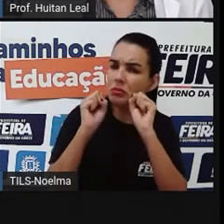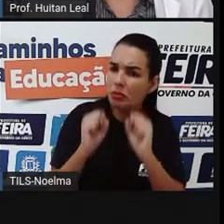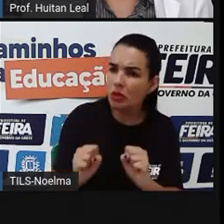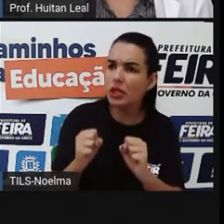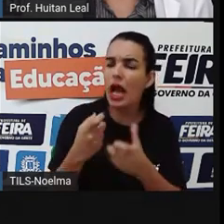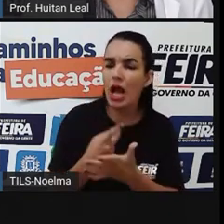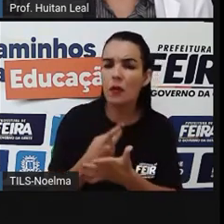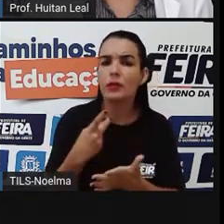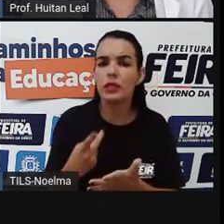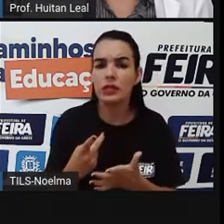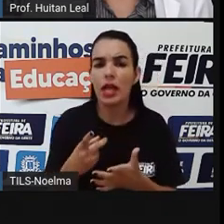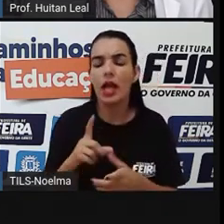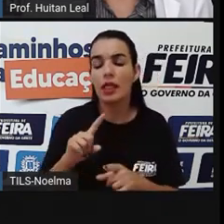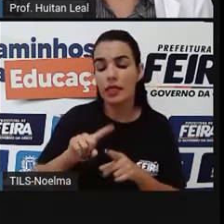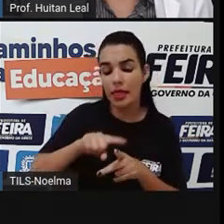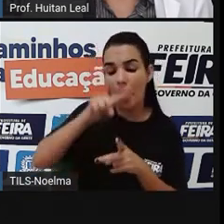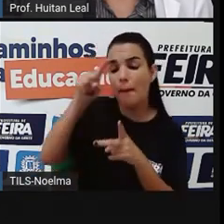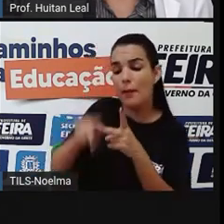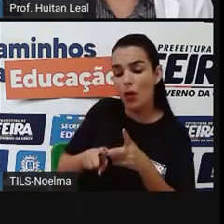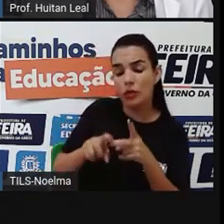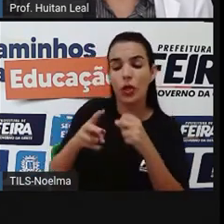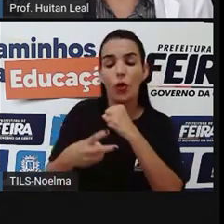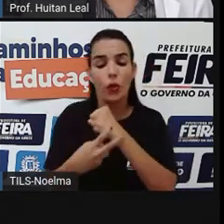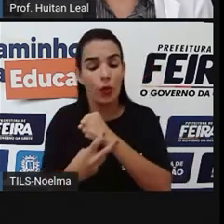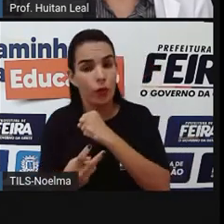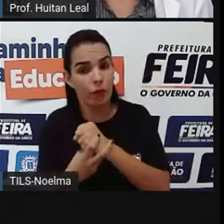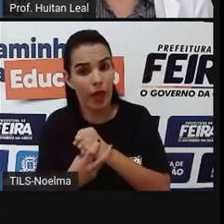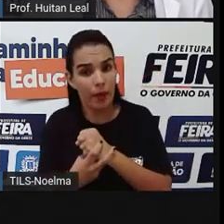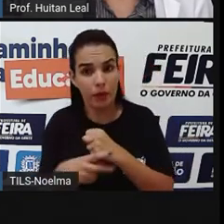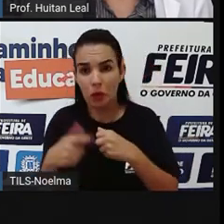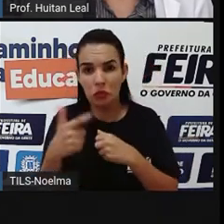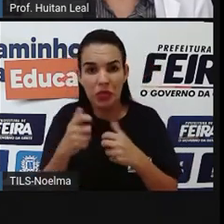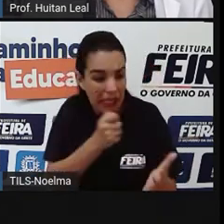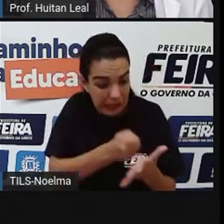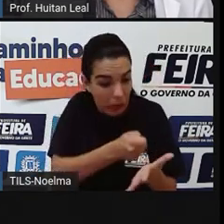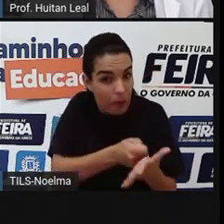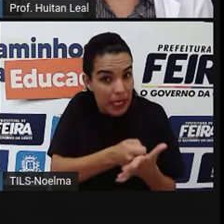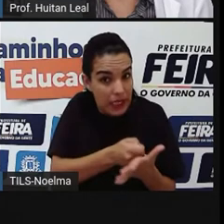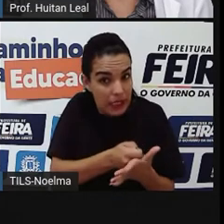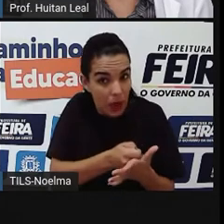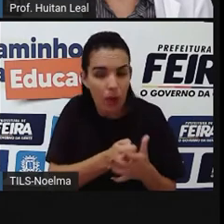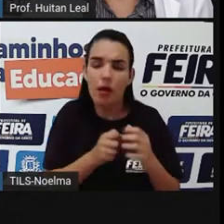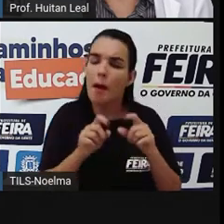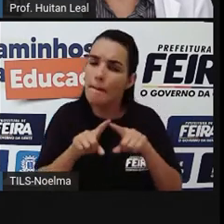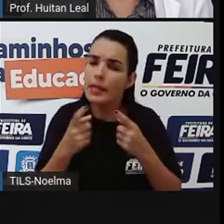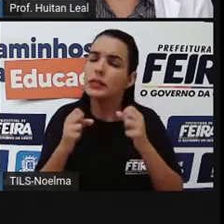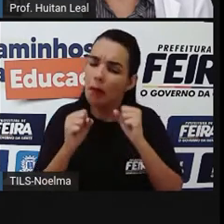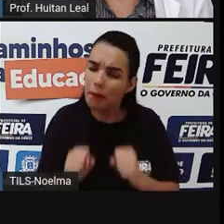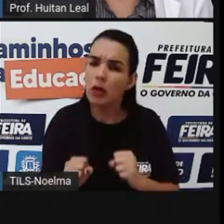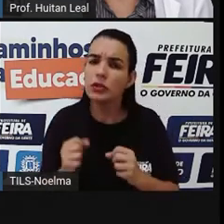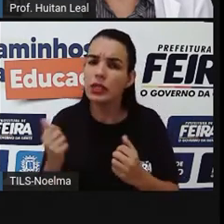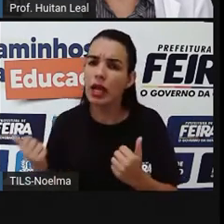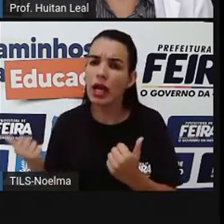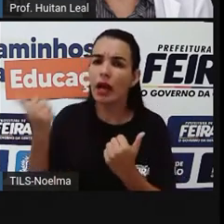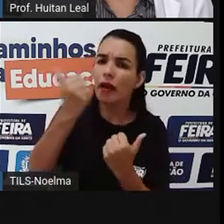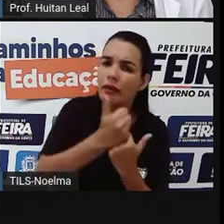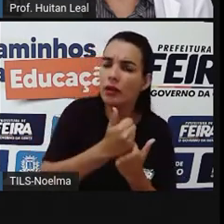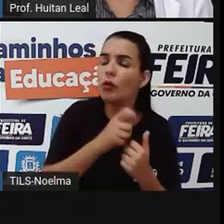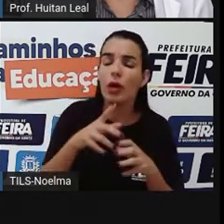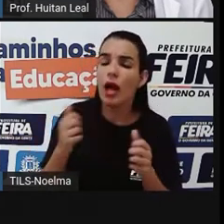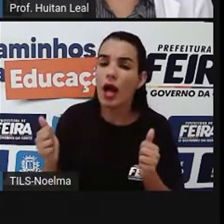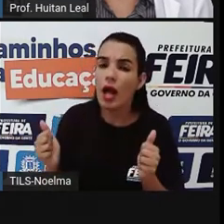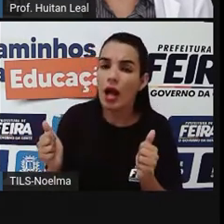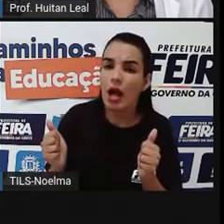dizer. Ainda que não seja exigido, após o verbo, pode ser acrescentada mais alguma informação.